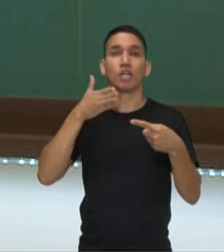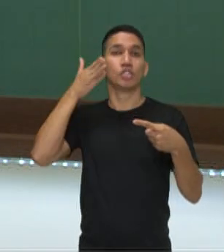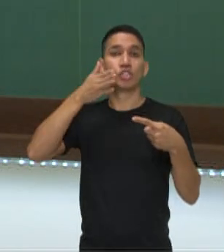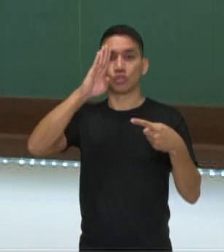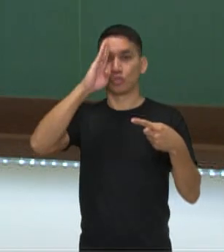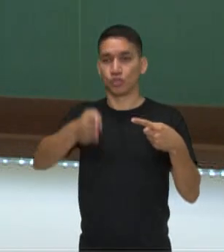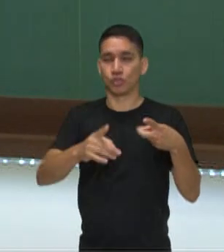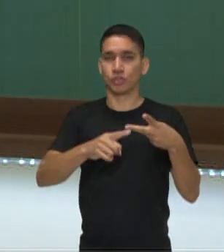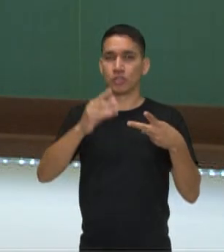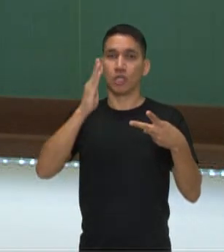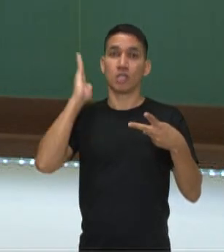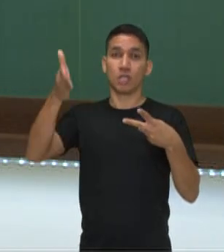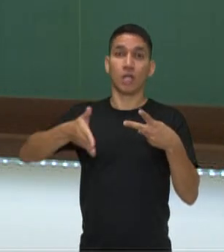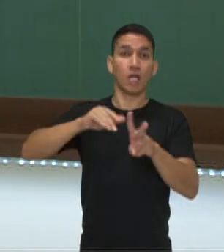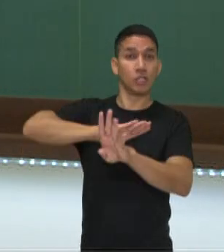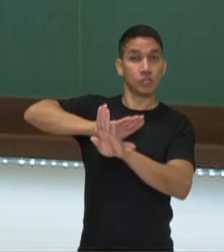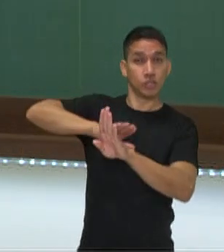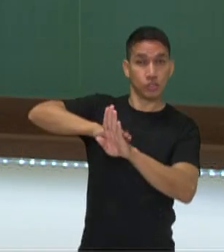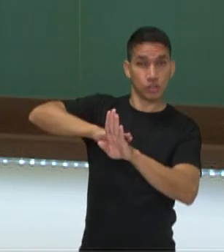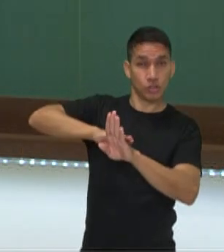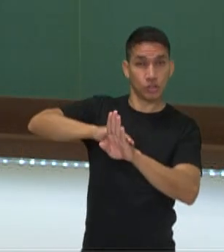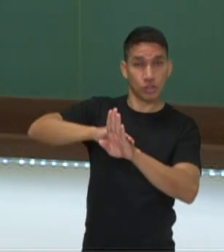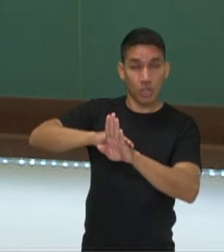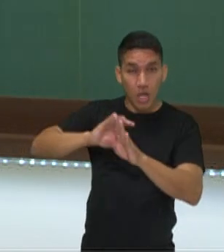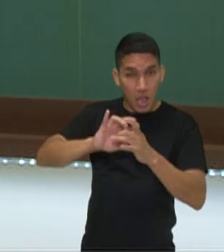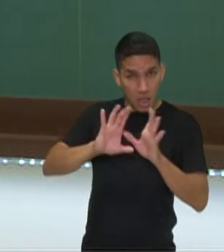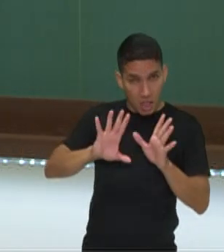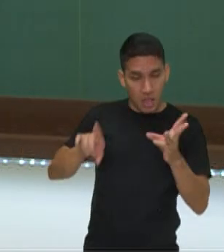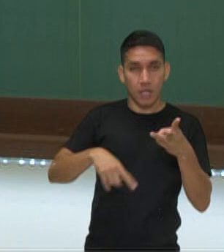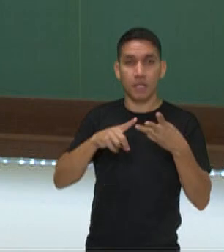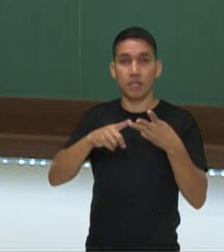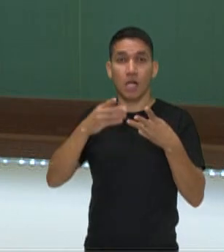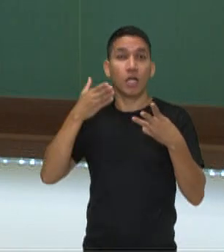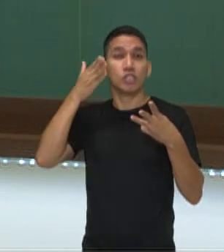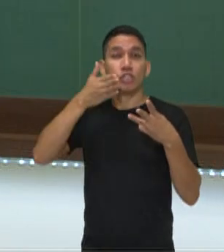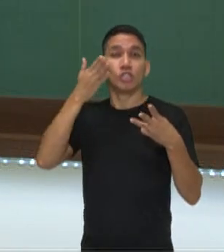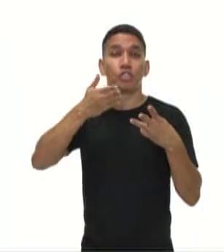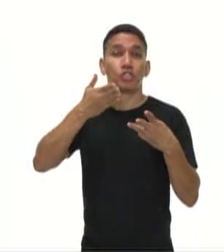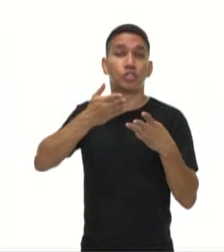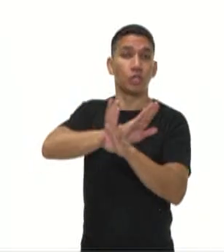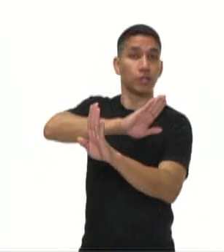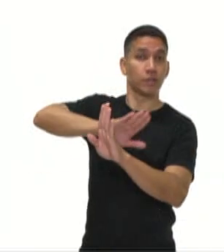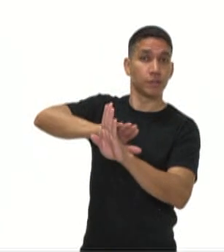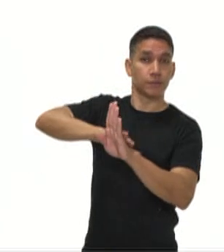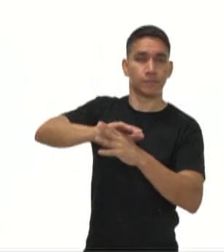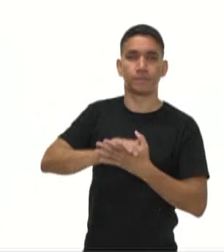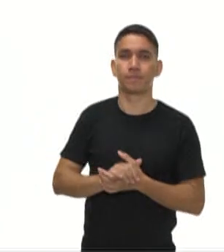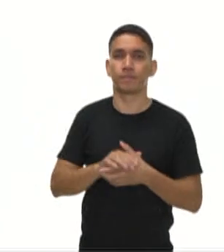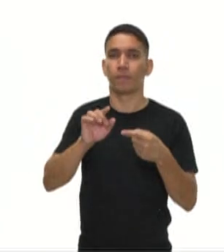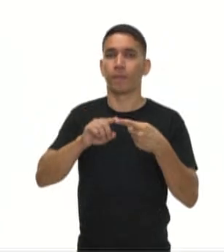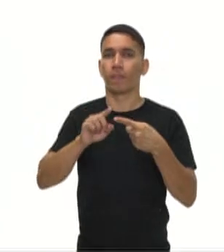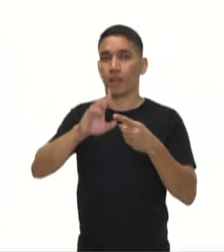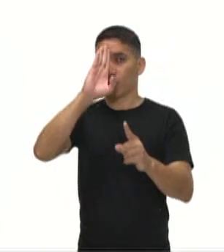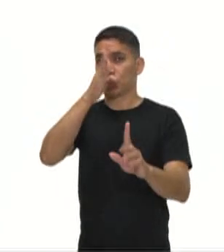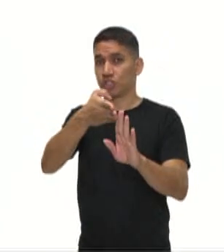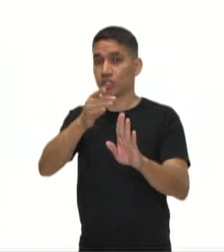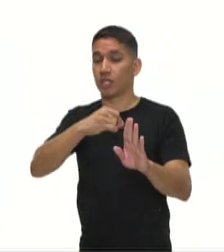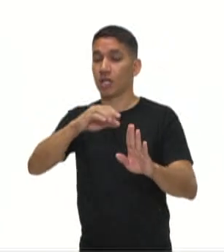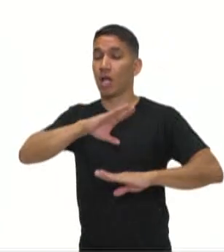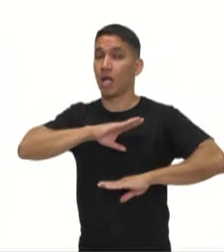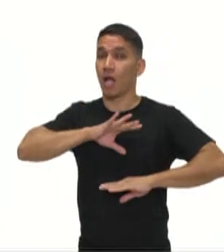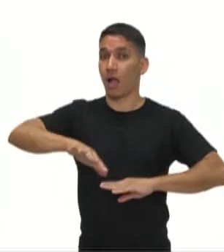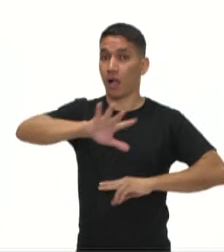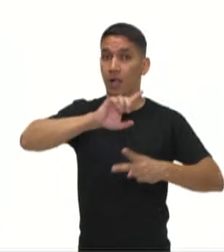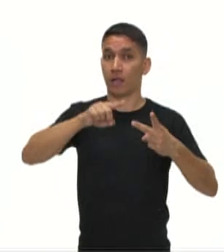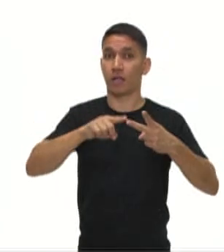indireto livre e indireto. Para você fixar aí, no direto tem a cena, no indireto